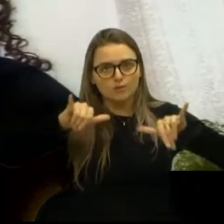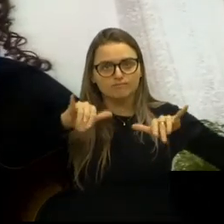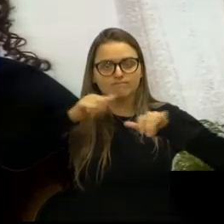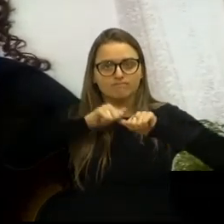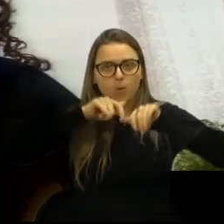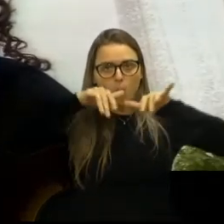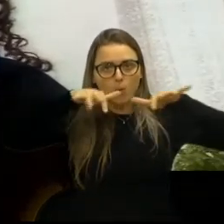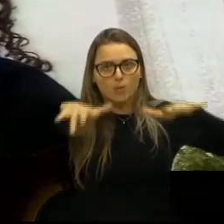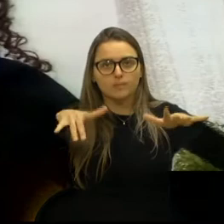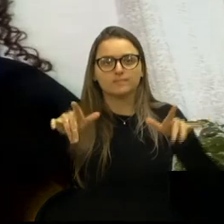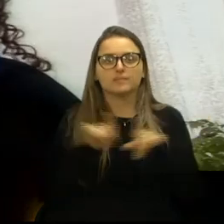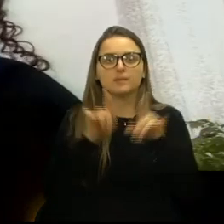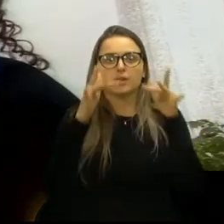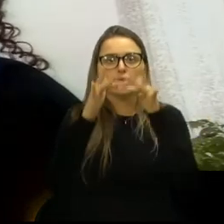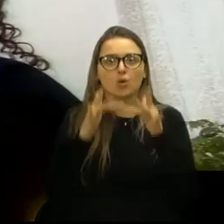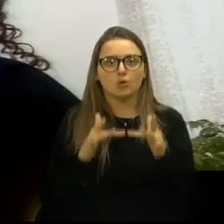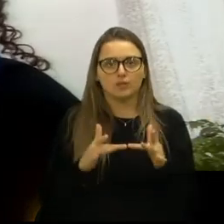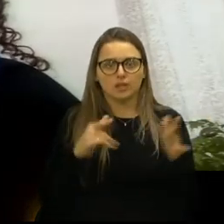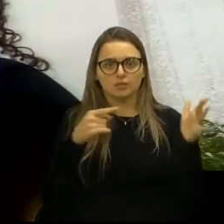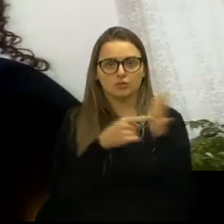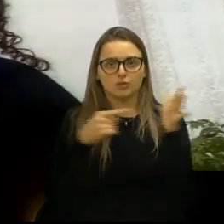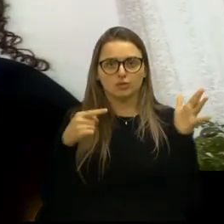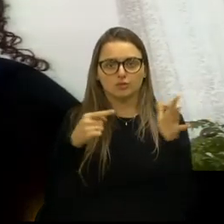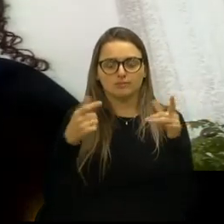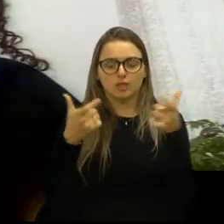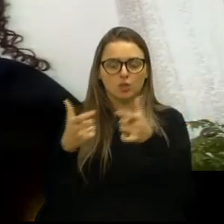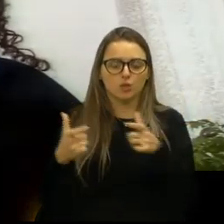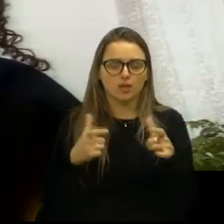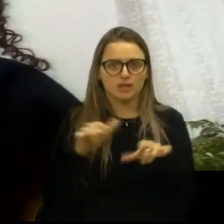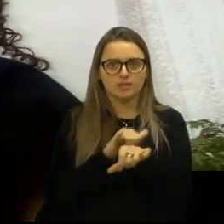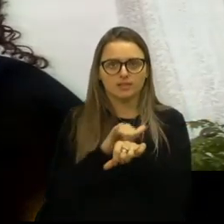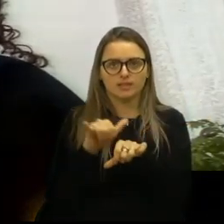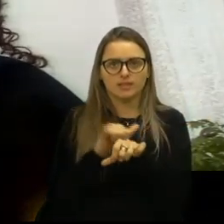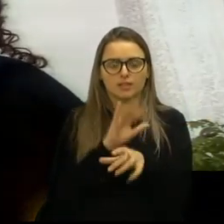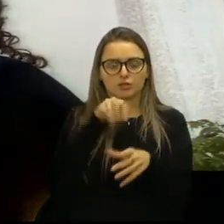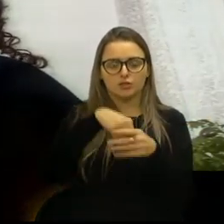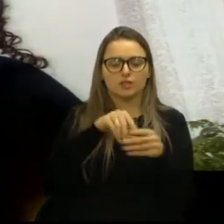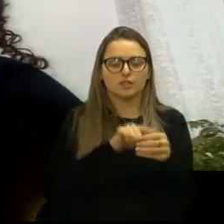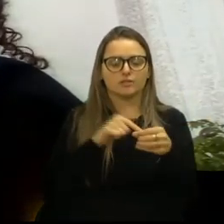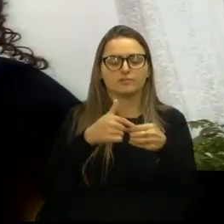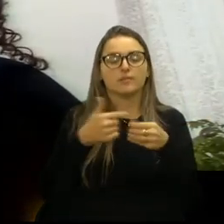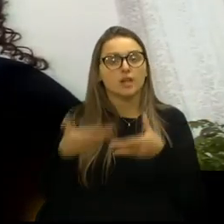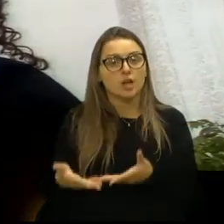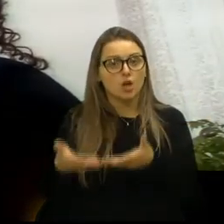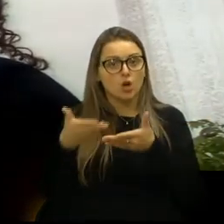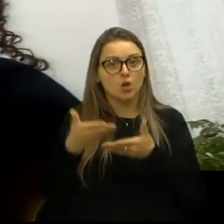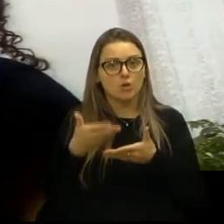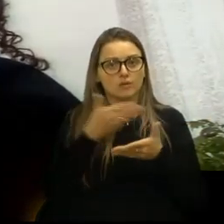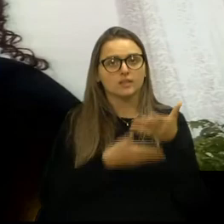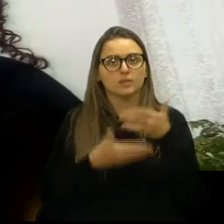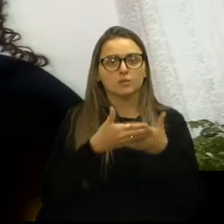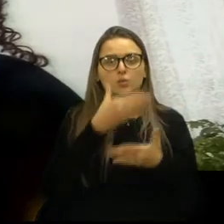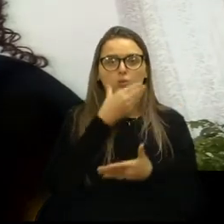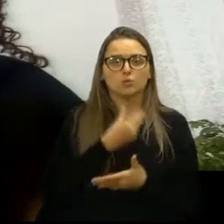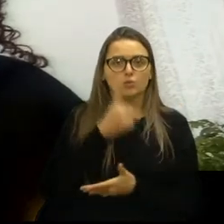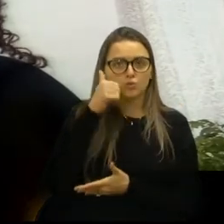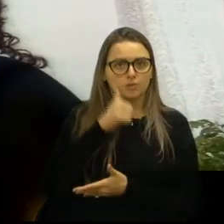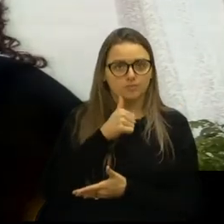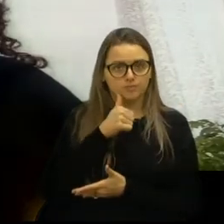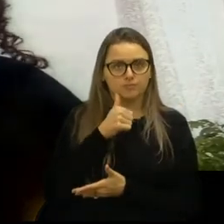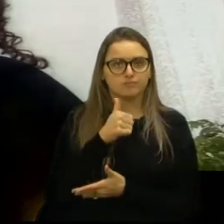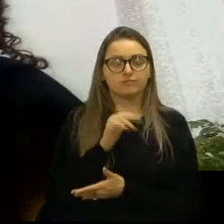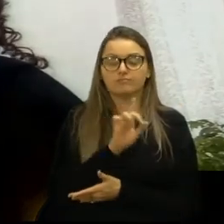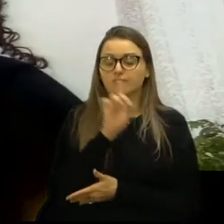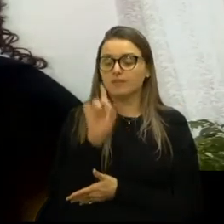contatos para denúncia em pontos estratégicos da cidade. Convidamos a todas e todos para que